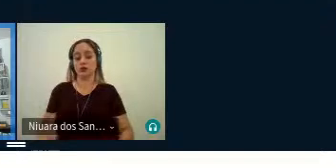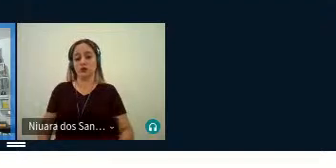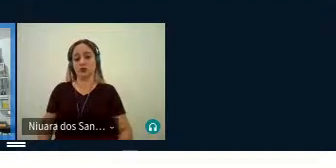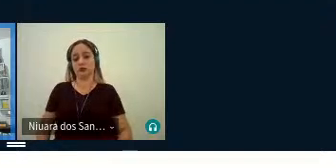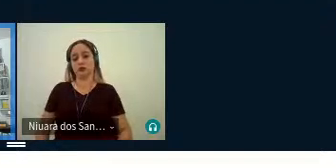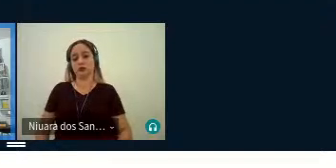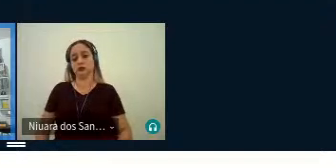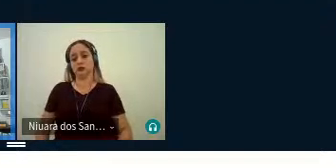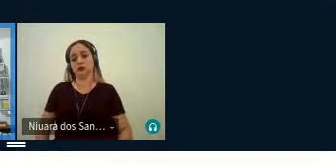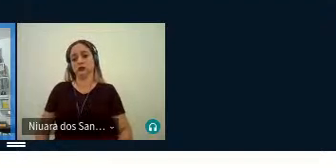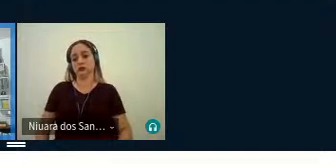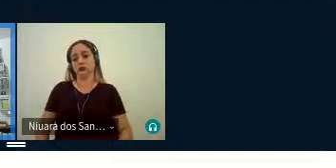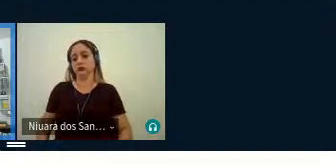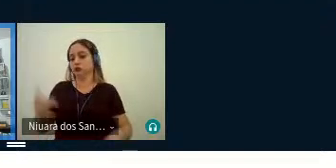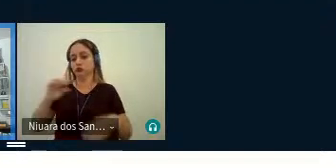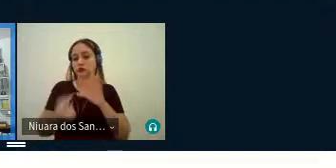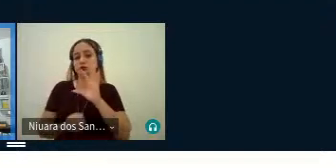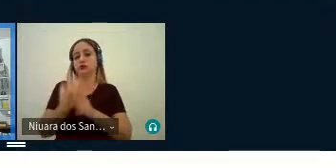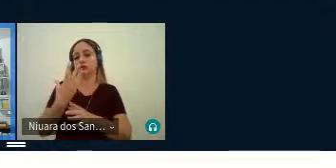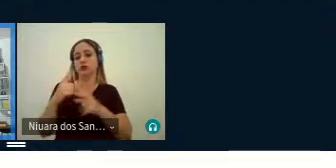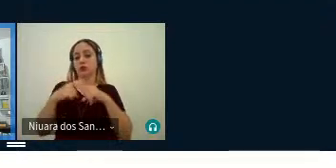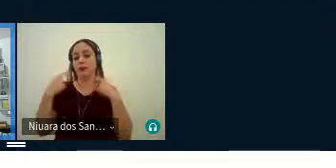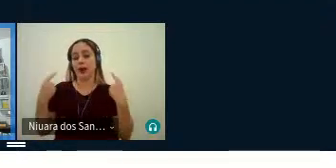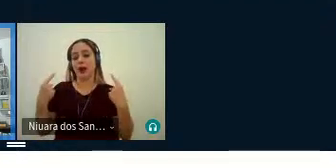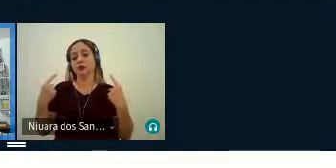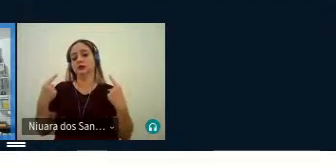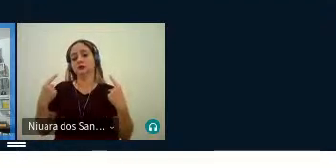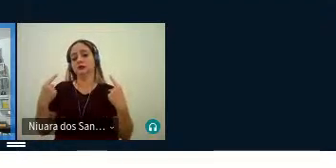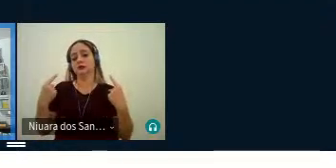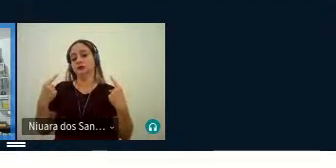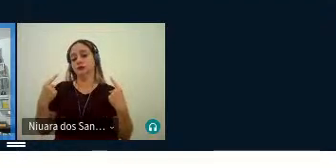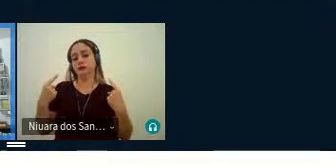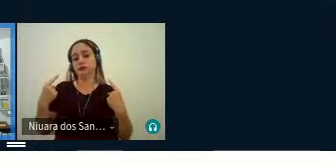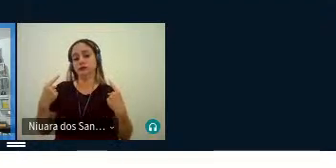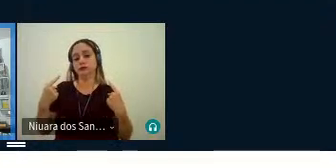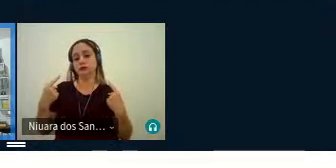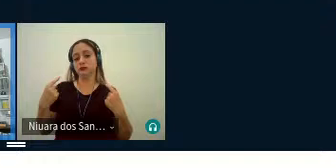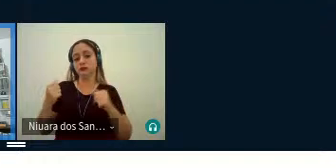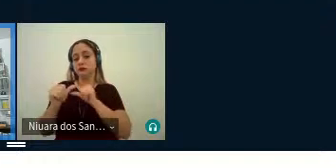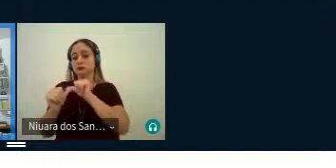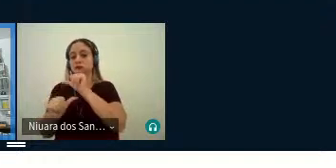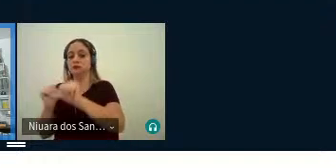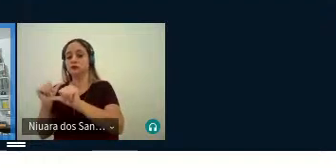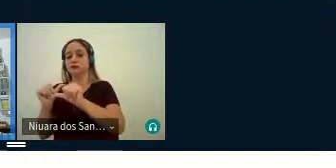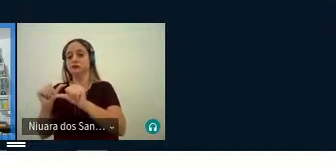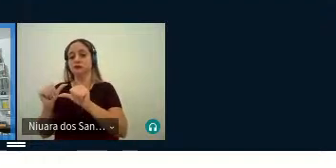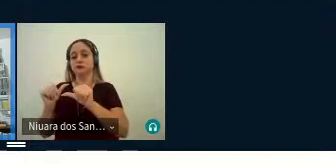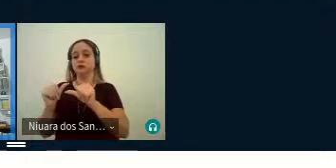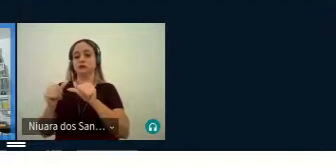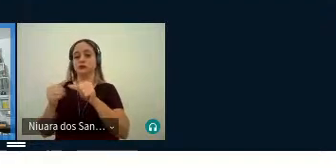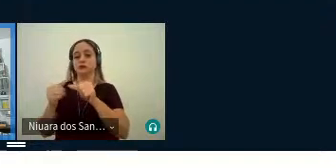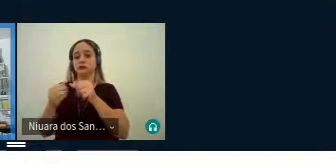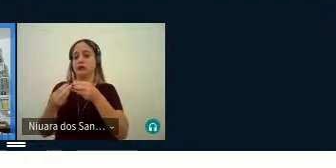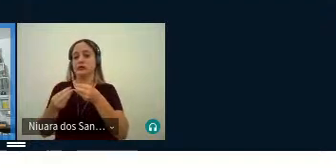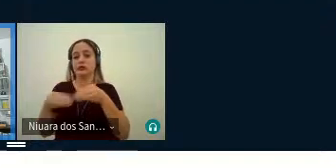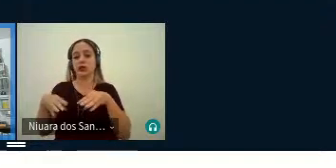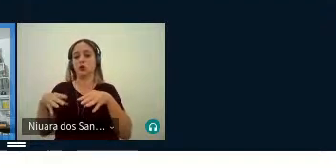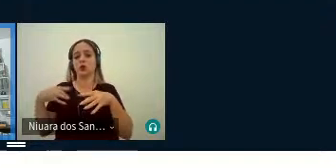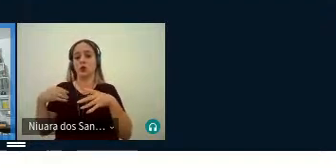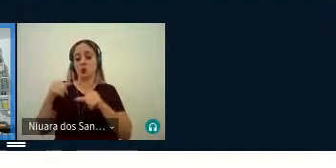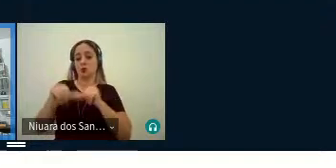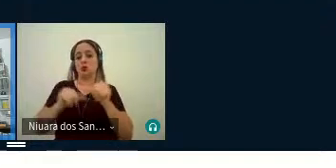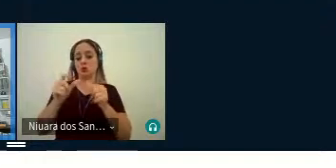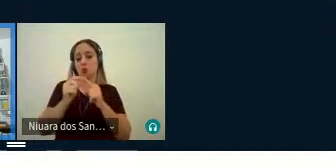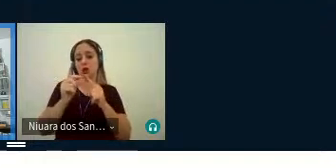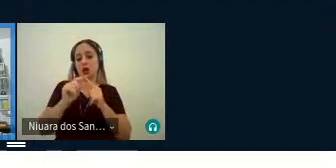não transcriação de Arudno, mas não pela, o transladar seco, pela mudança de uma palavra para a outra